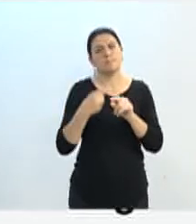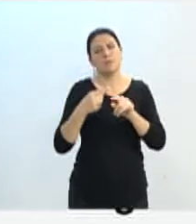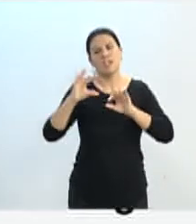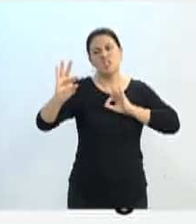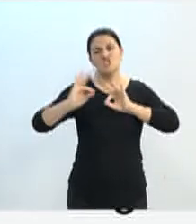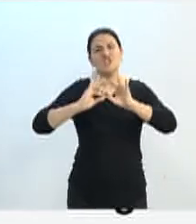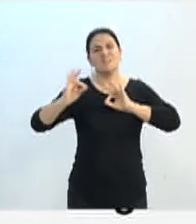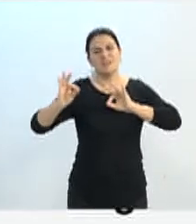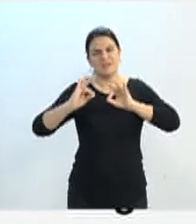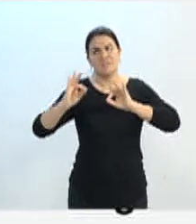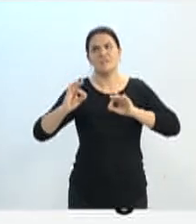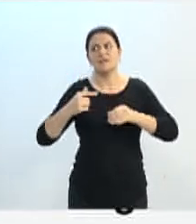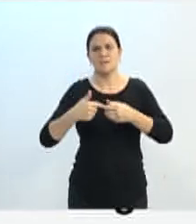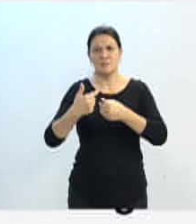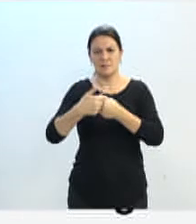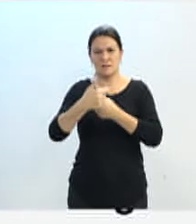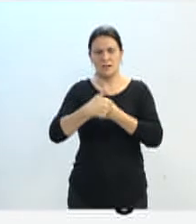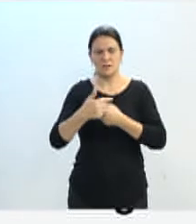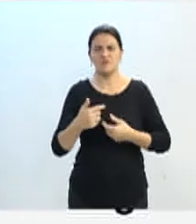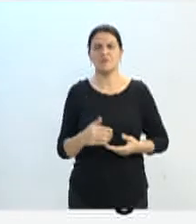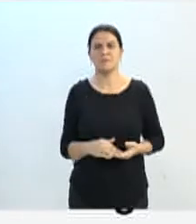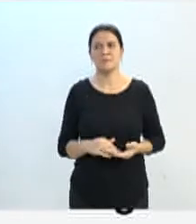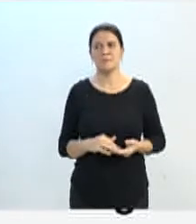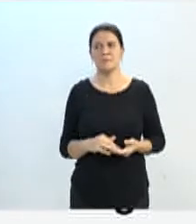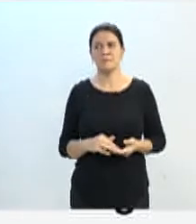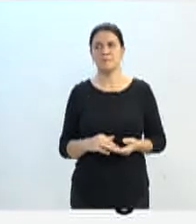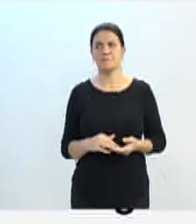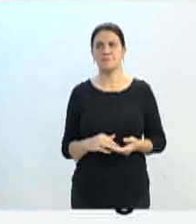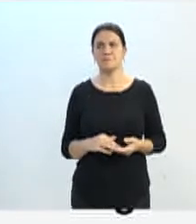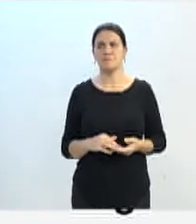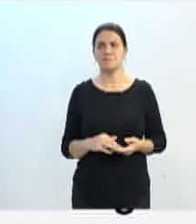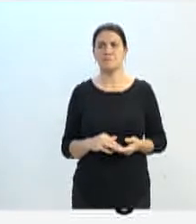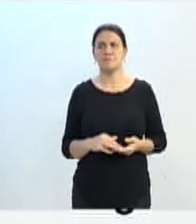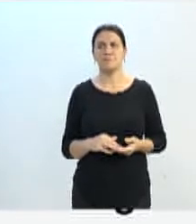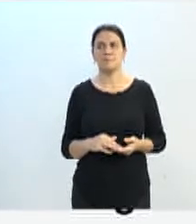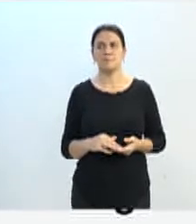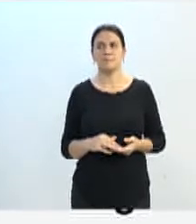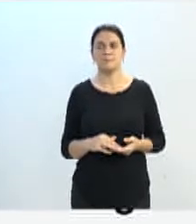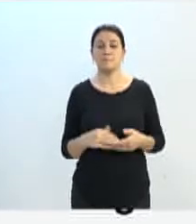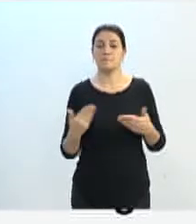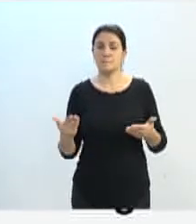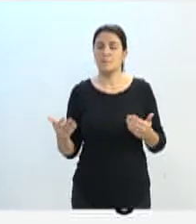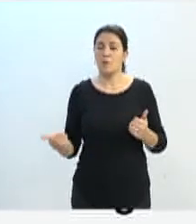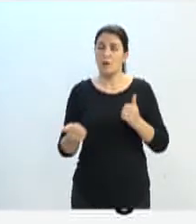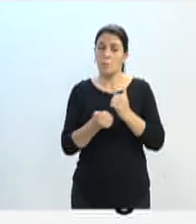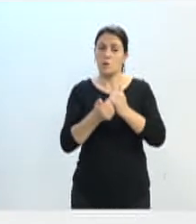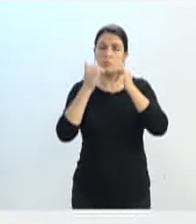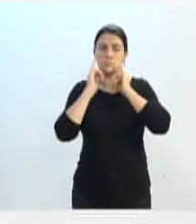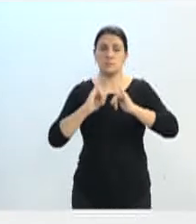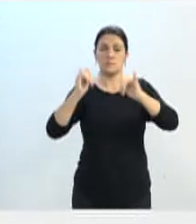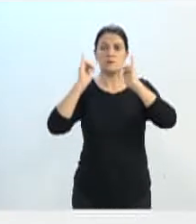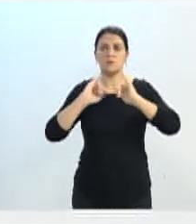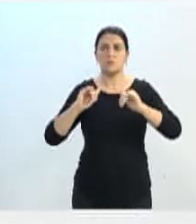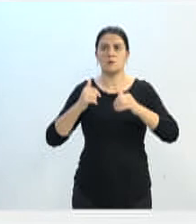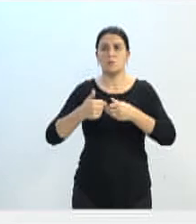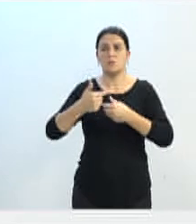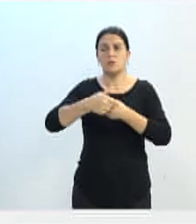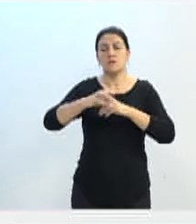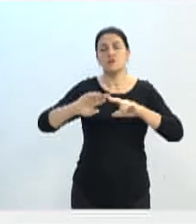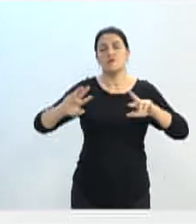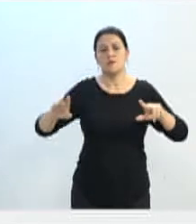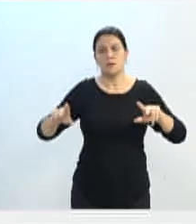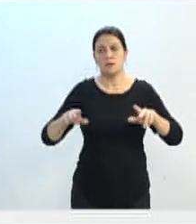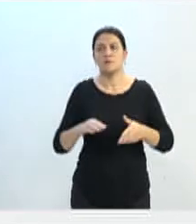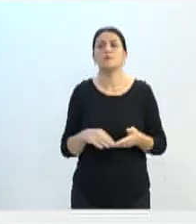dessas cidades. Então, a gente conta também com o apoio para divulgação em outras regiões. Além dessas, temos